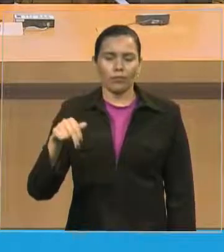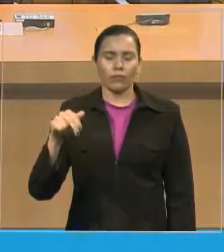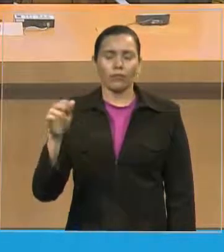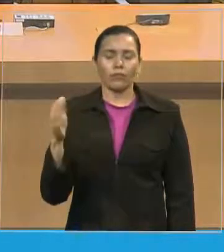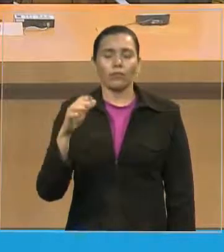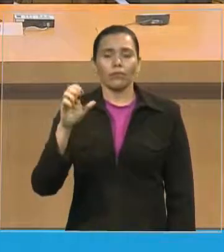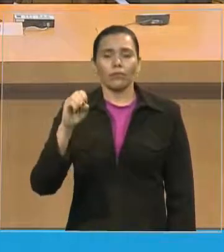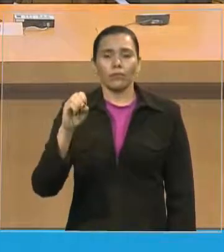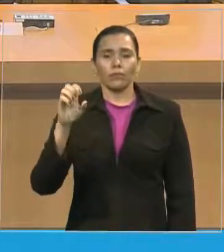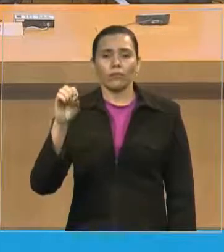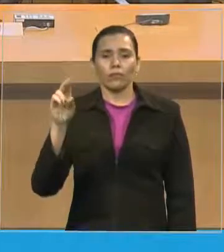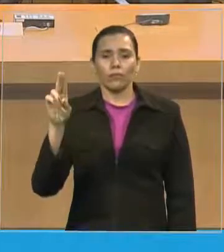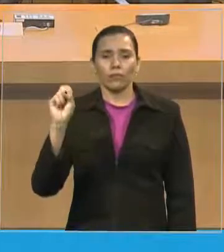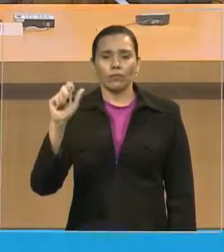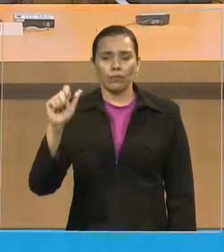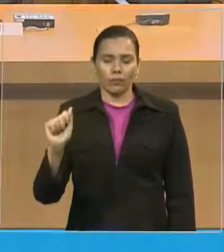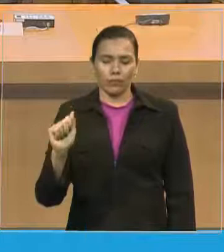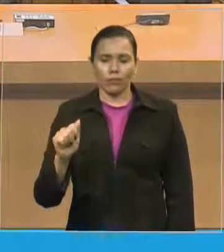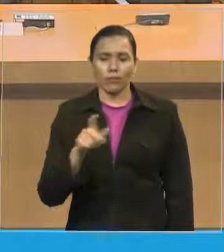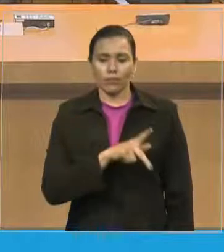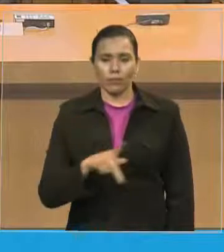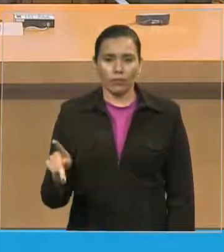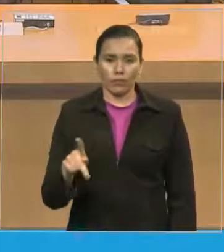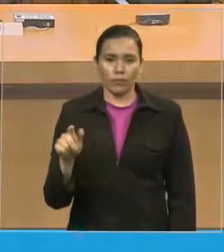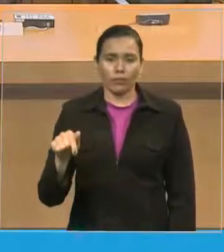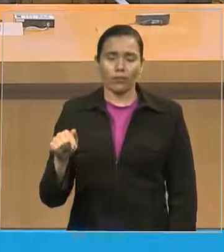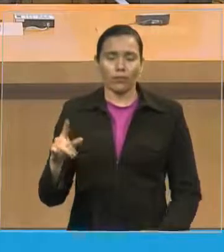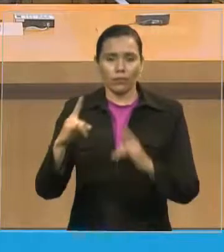da Fundação Josué Montelo.